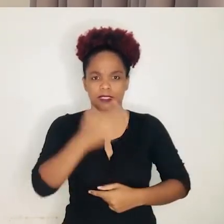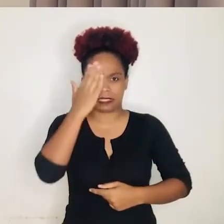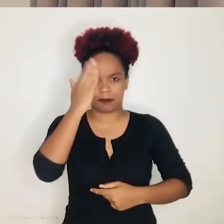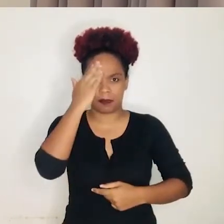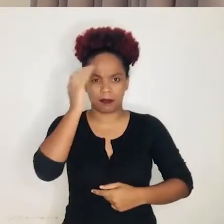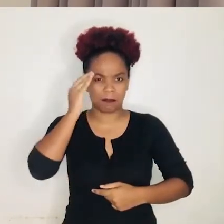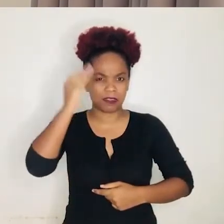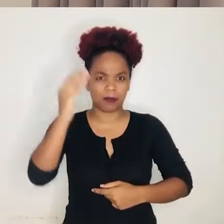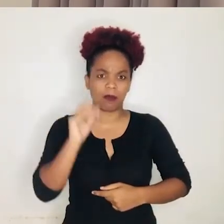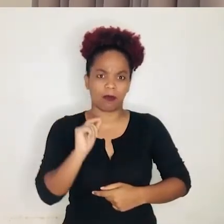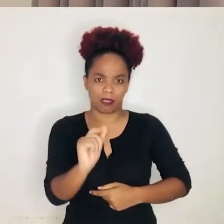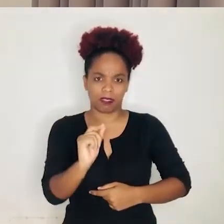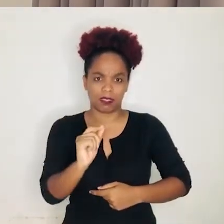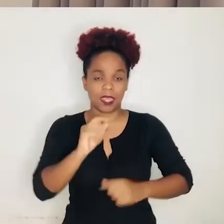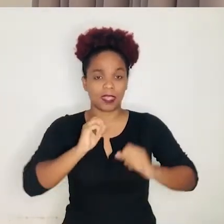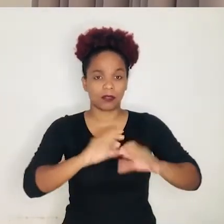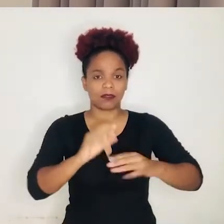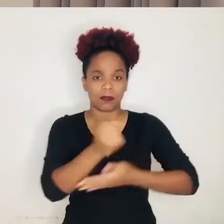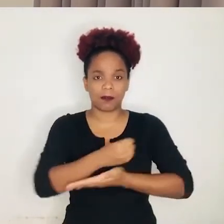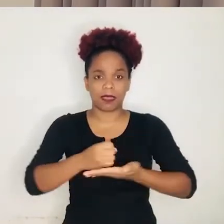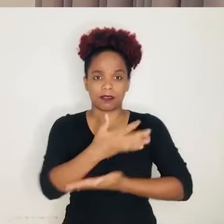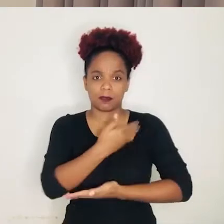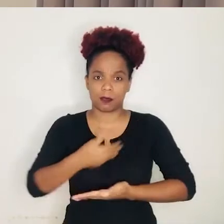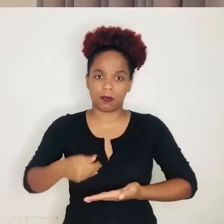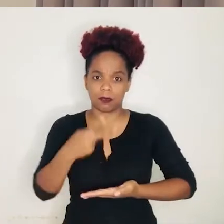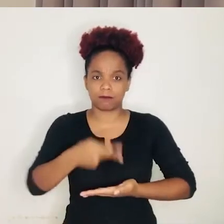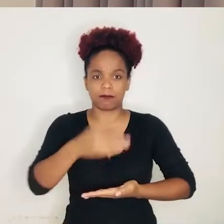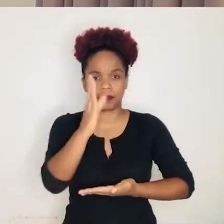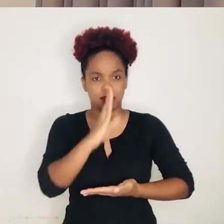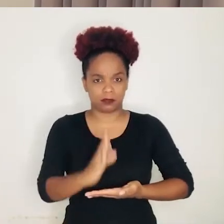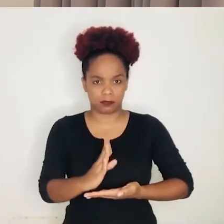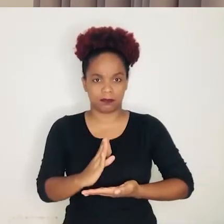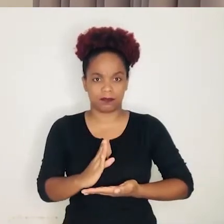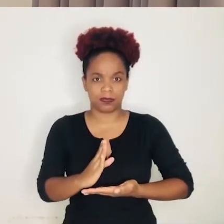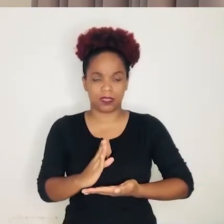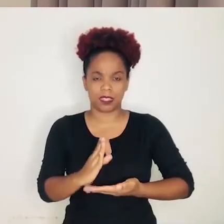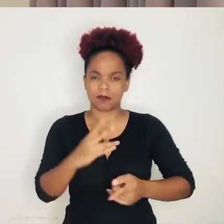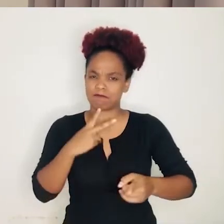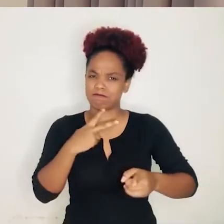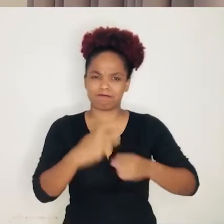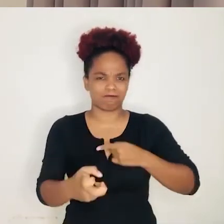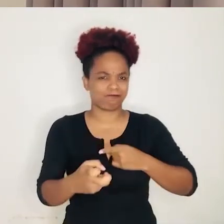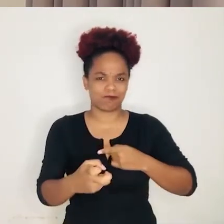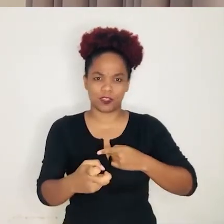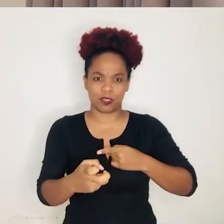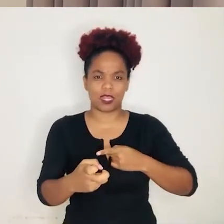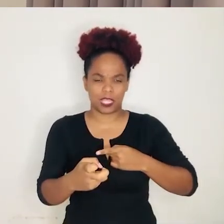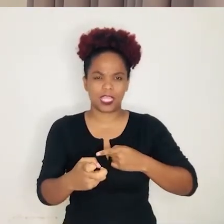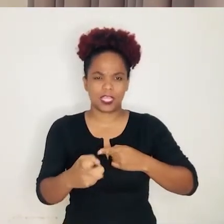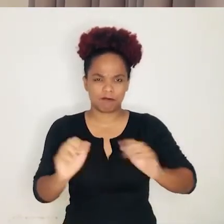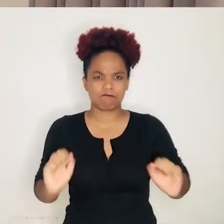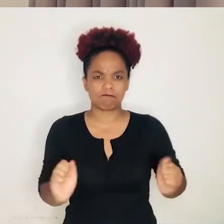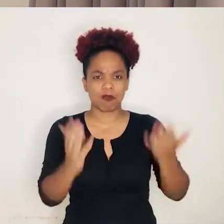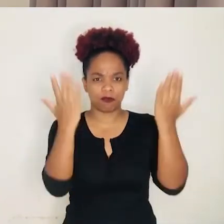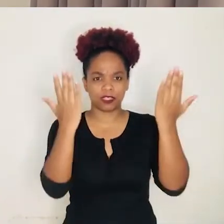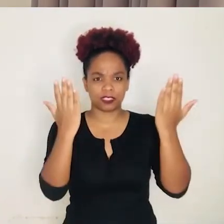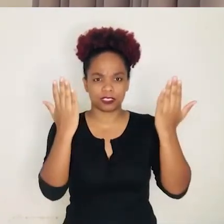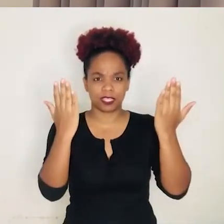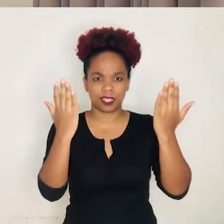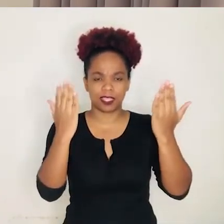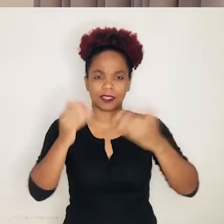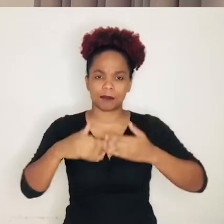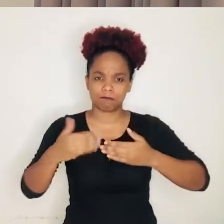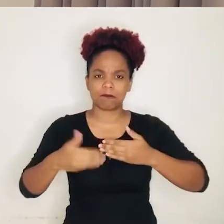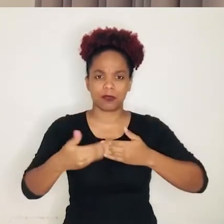sabemos que é fundamental para a educação básica pública do nosso país. Grande vitória, vamos comemorar